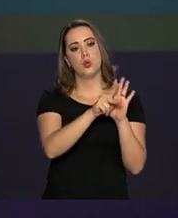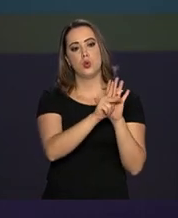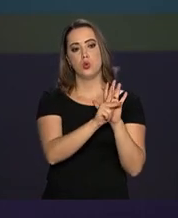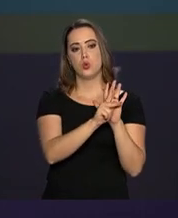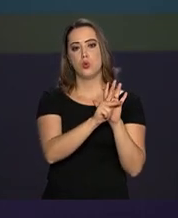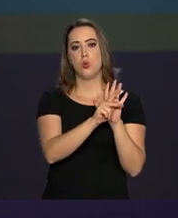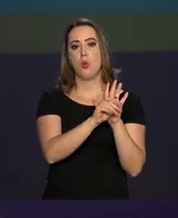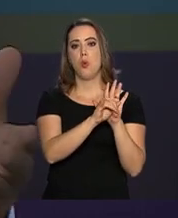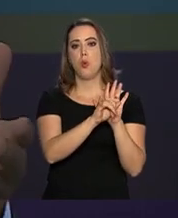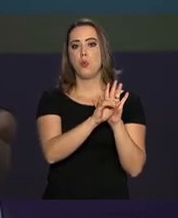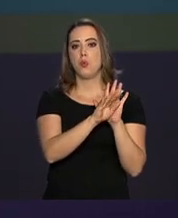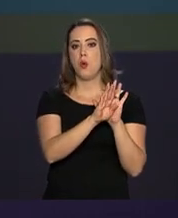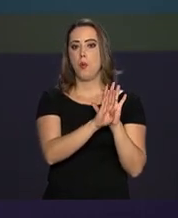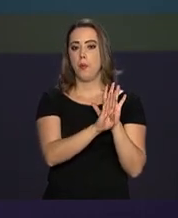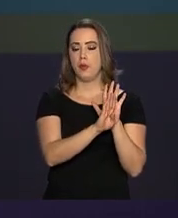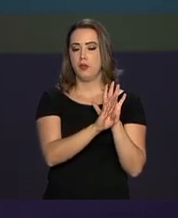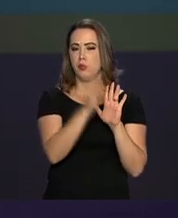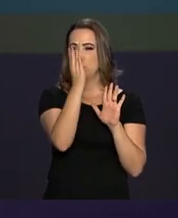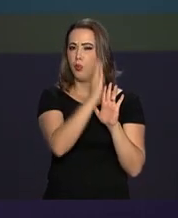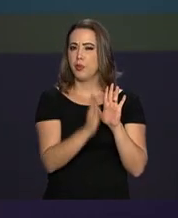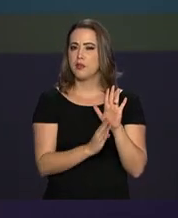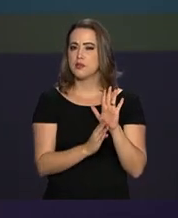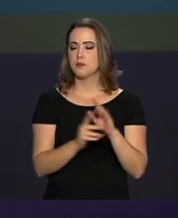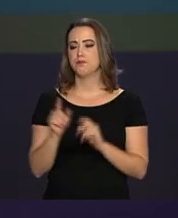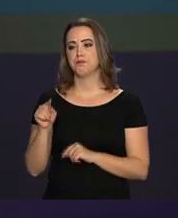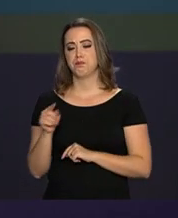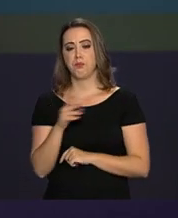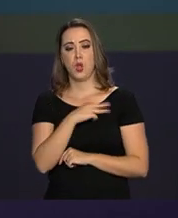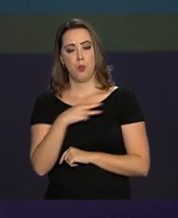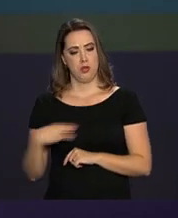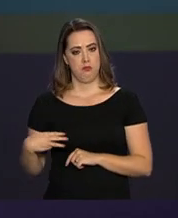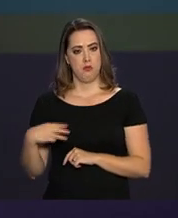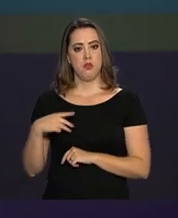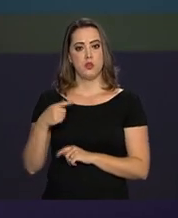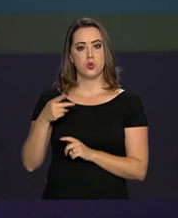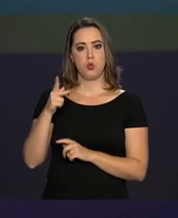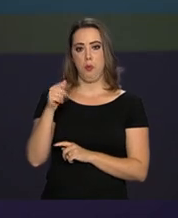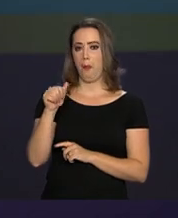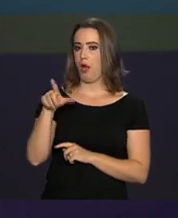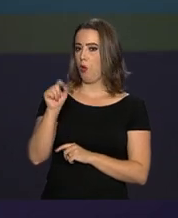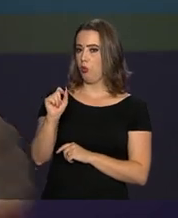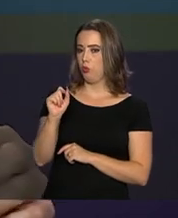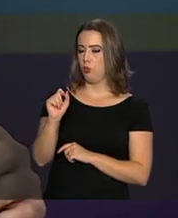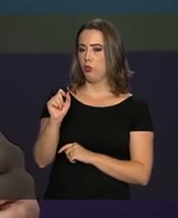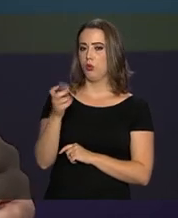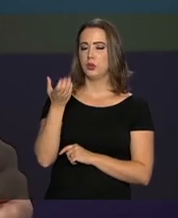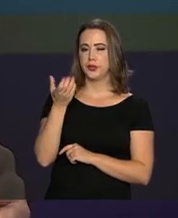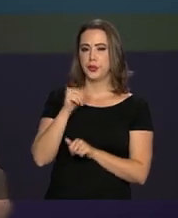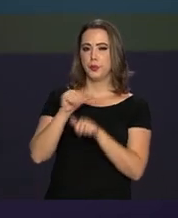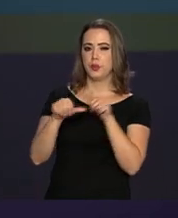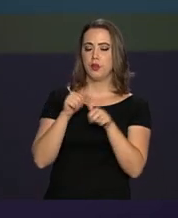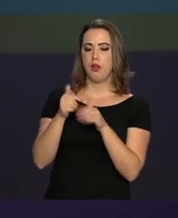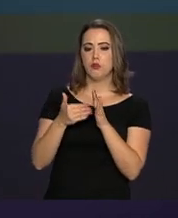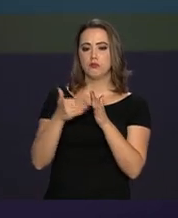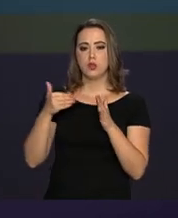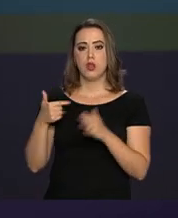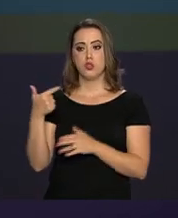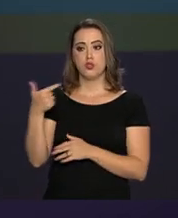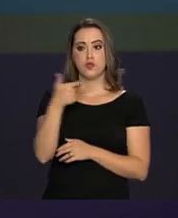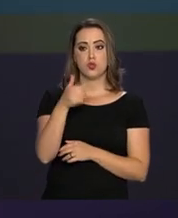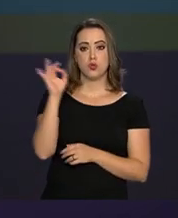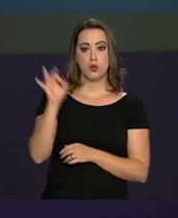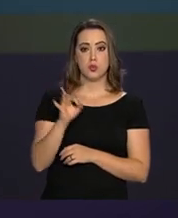A ideia defendida pelo ministro da Economia, Paulo Guedes, é essa participação sair de 22% para 30